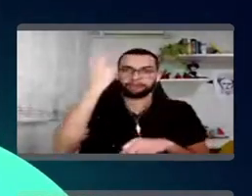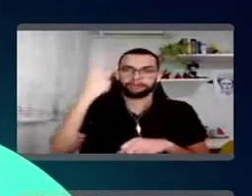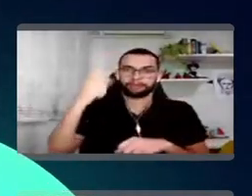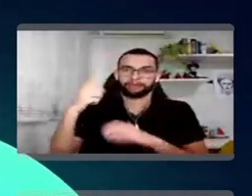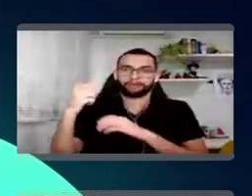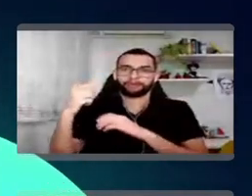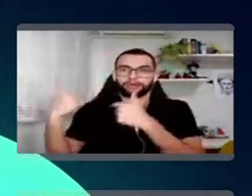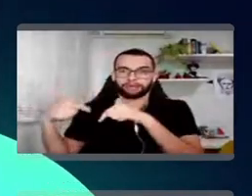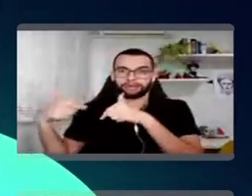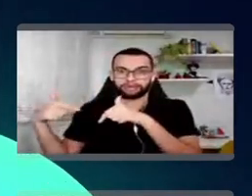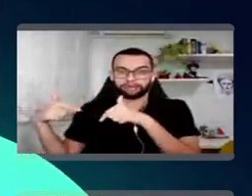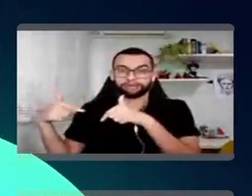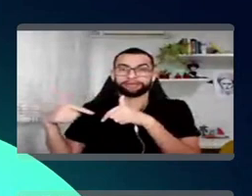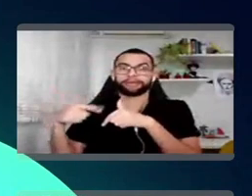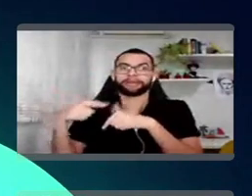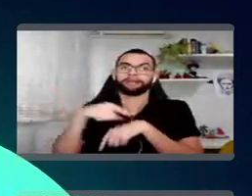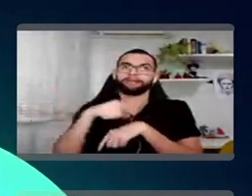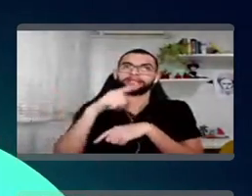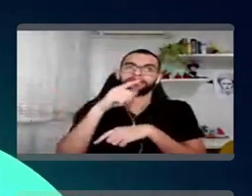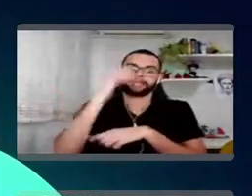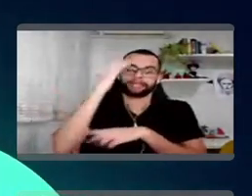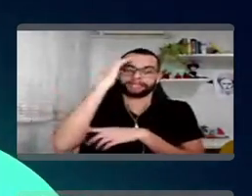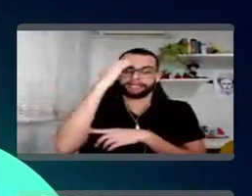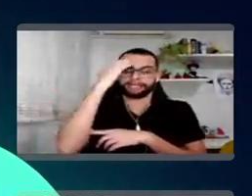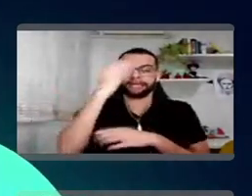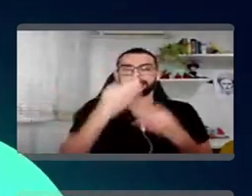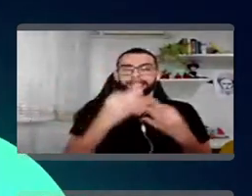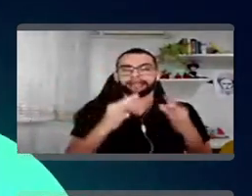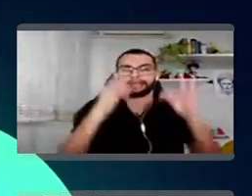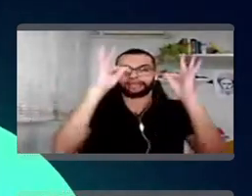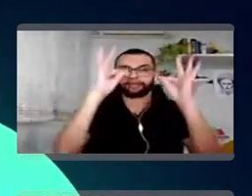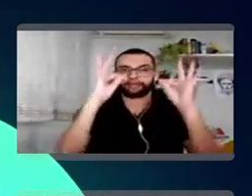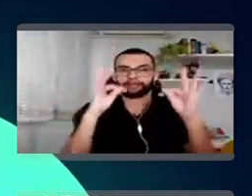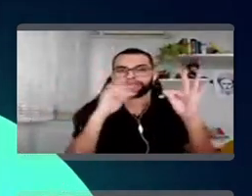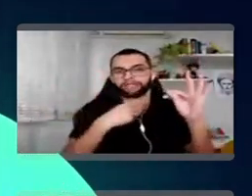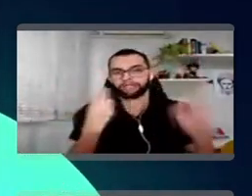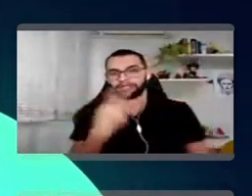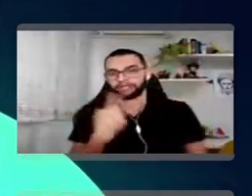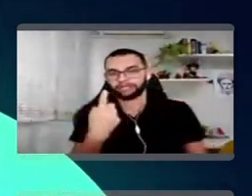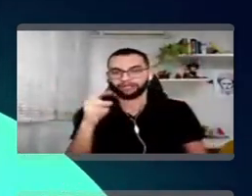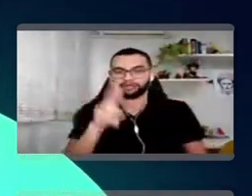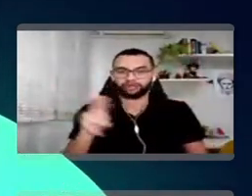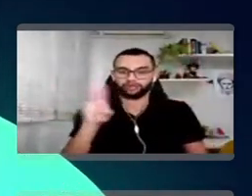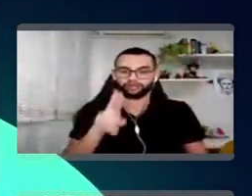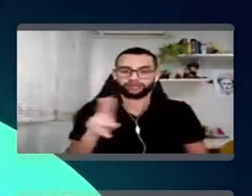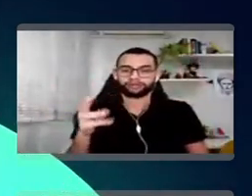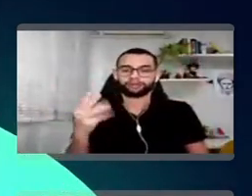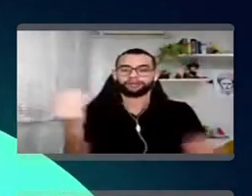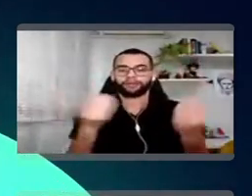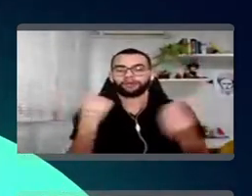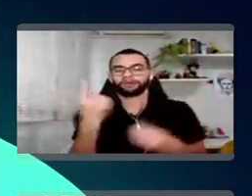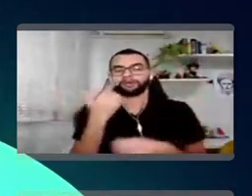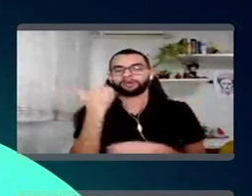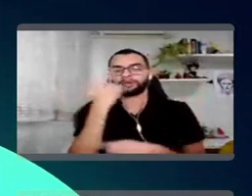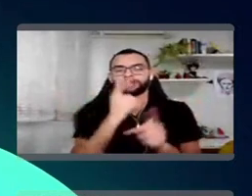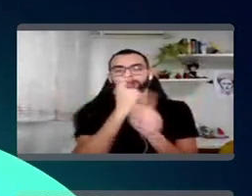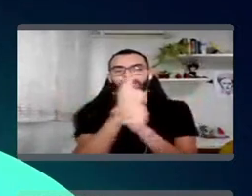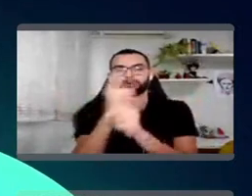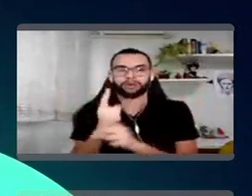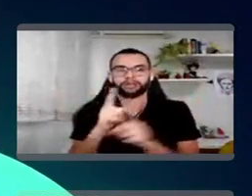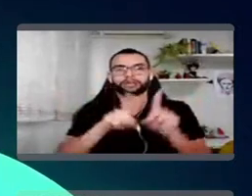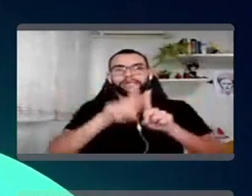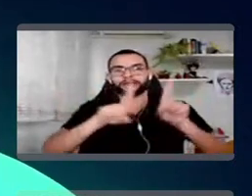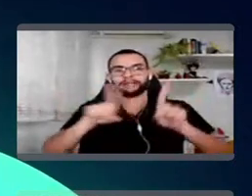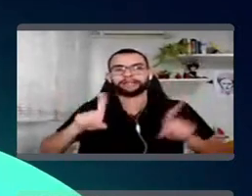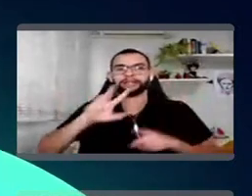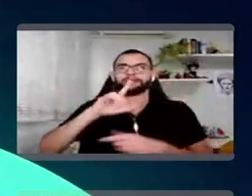tá? Então, vai desde você entender como funciona a tecnologia que a gente usa, como é que a gente vai conseguir extrair esses dados, onde é que